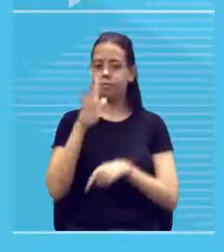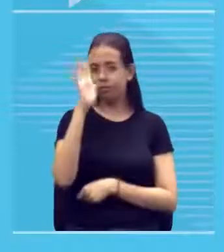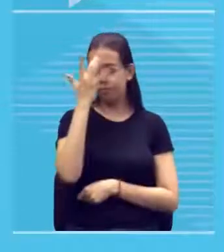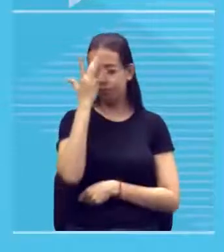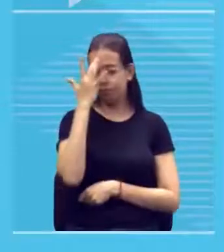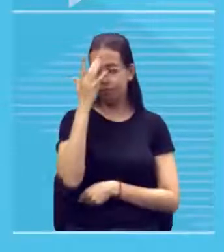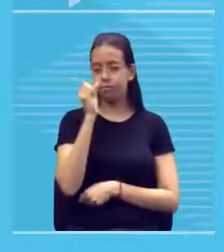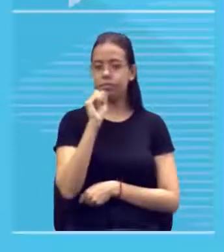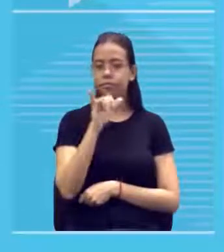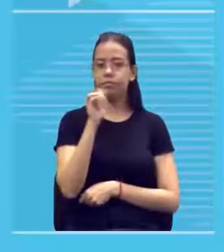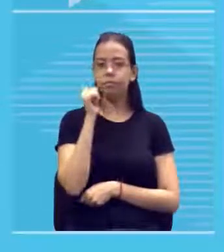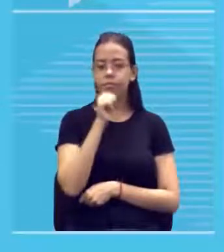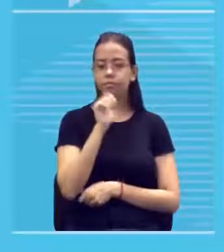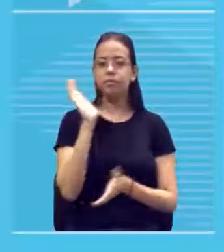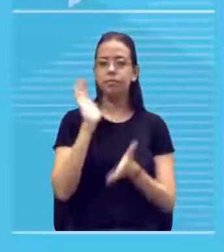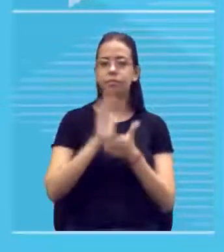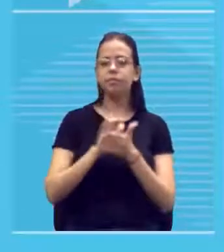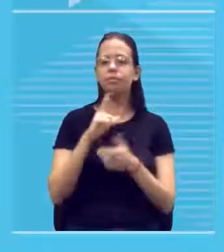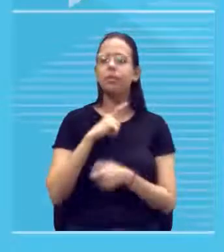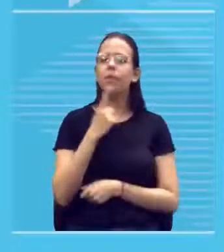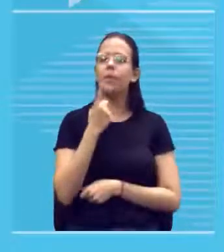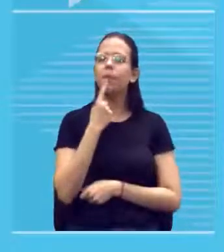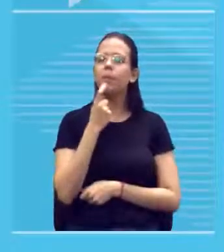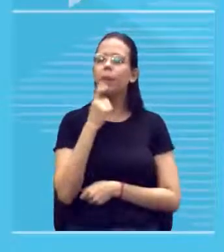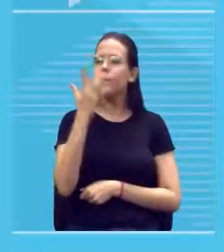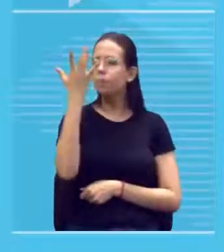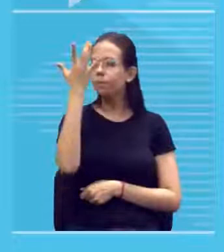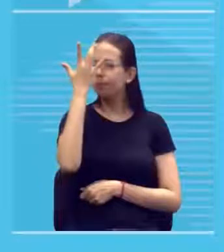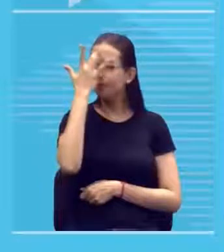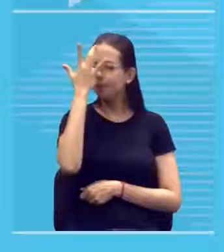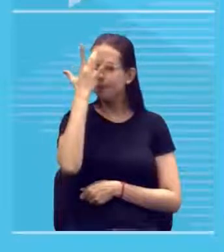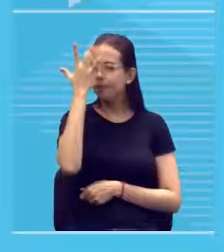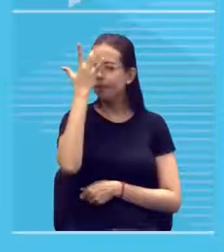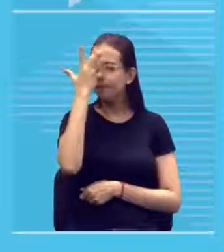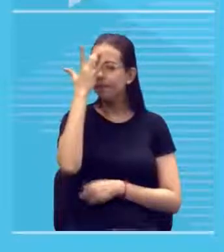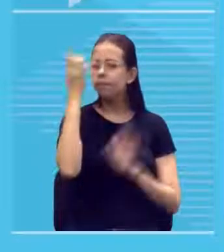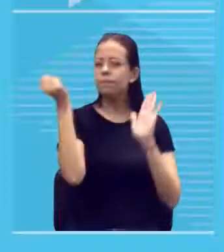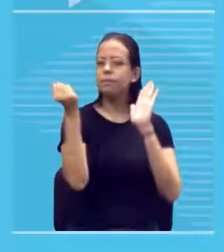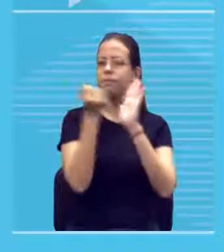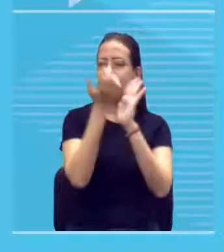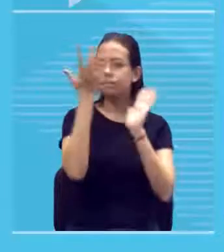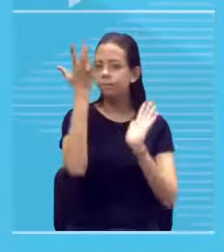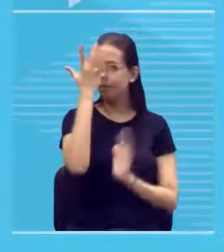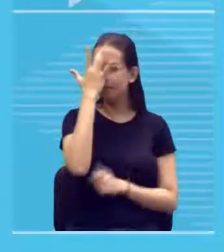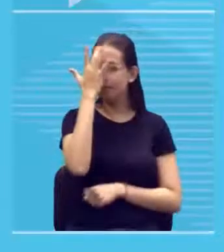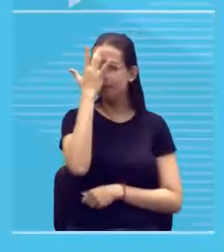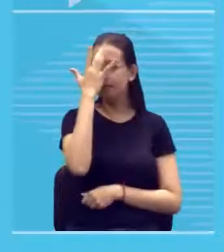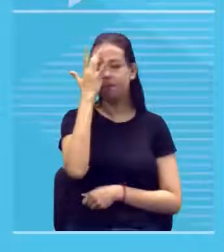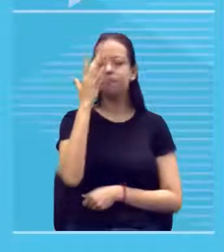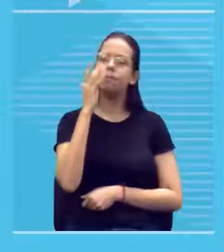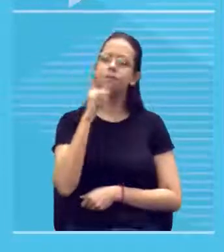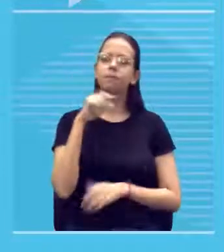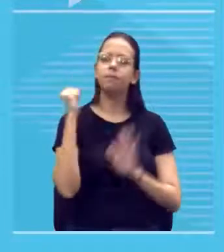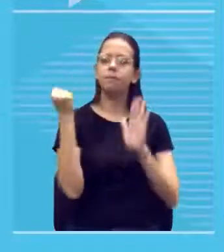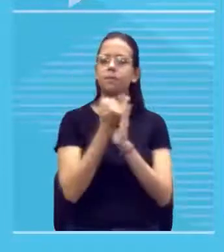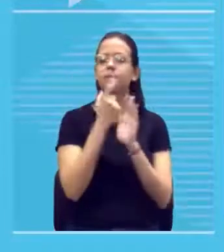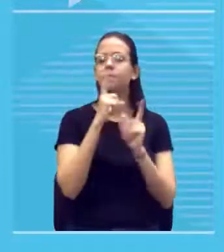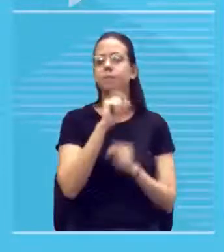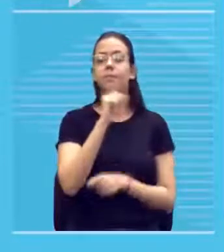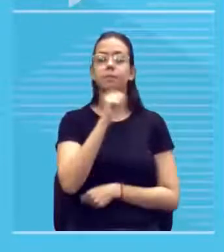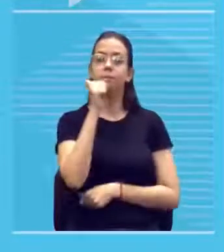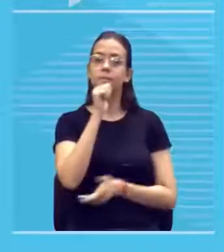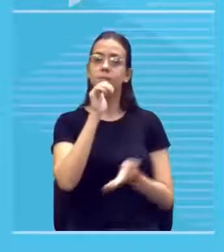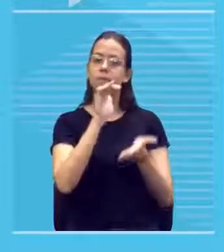casada recebe uma pintura vermelha na testa uma marcação vermelha na testa aquilo indica essa é uma moça